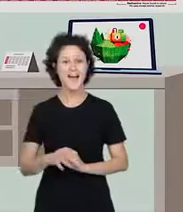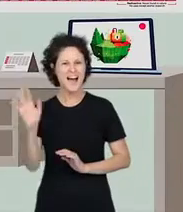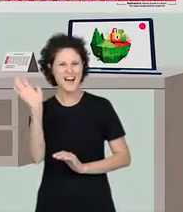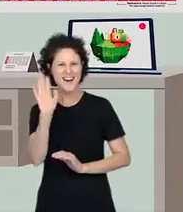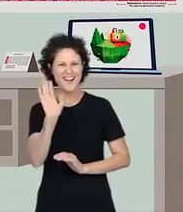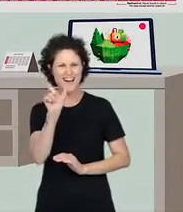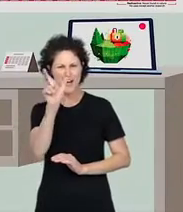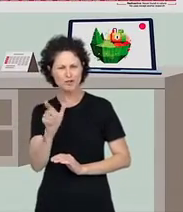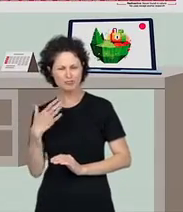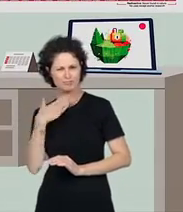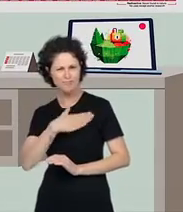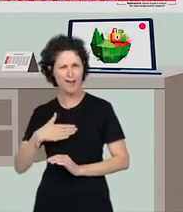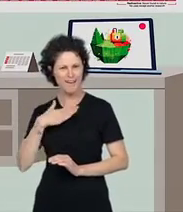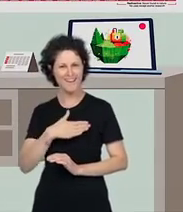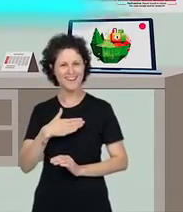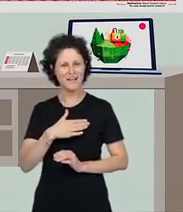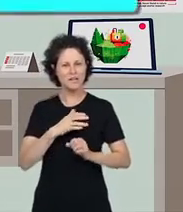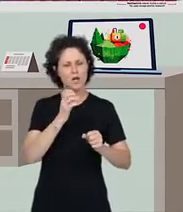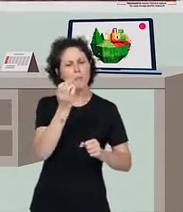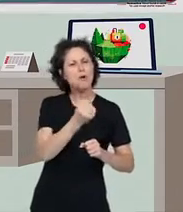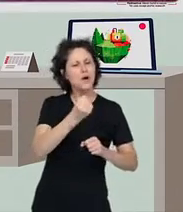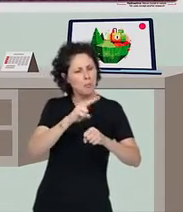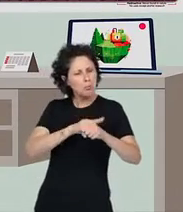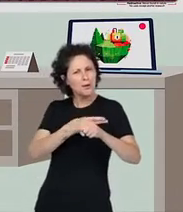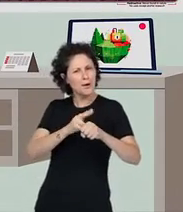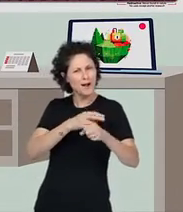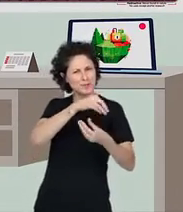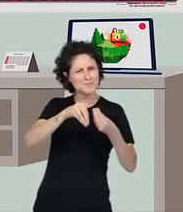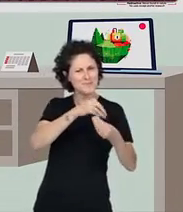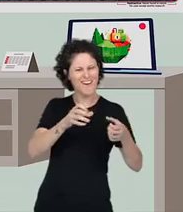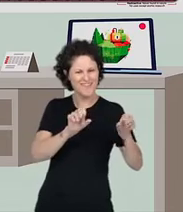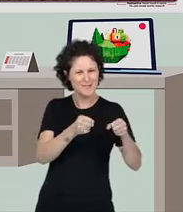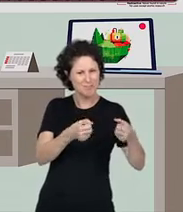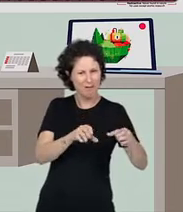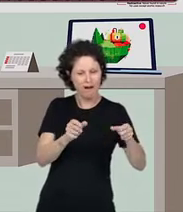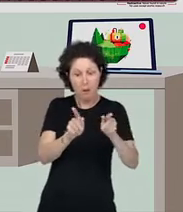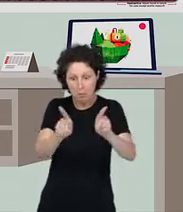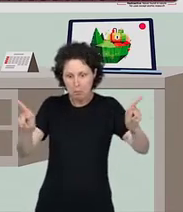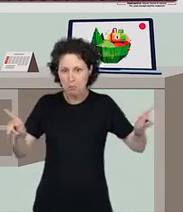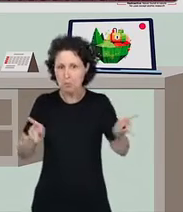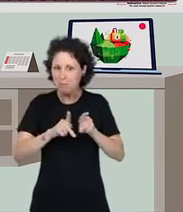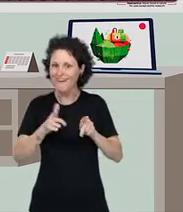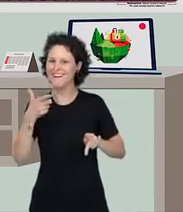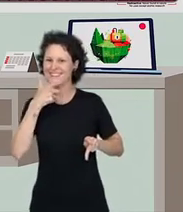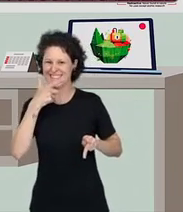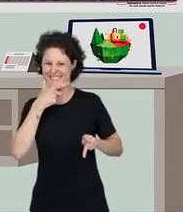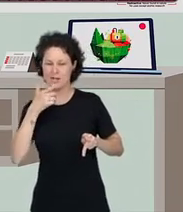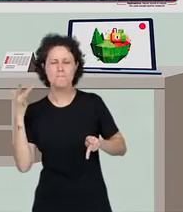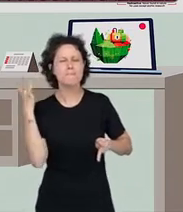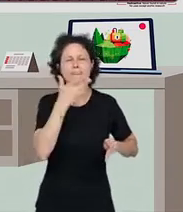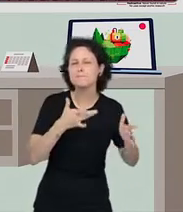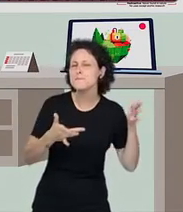Olá! Se você é como eu, que gosta de um leite com chocolate, um churrasco e uma pizza de queijo bem